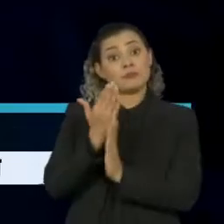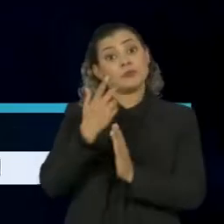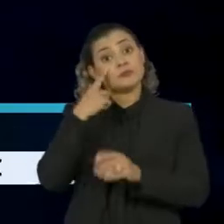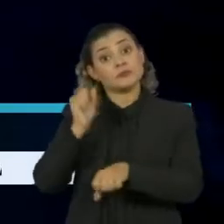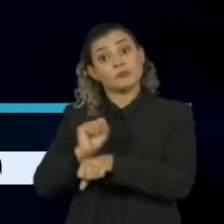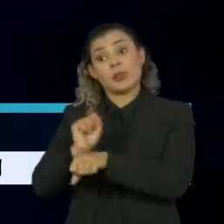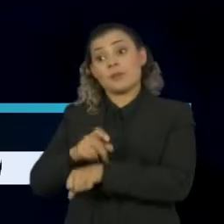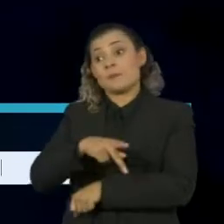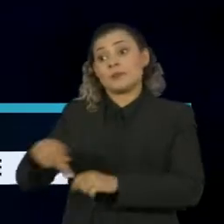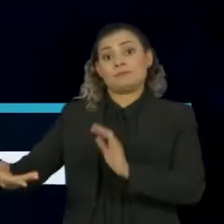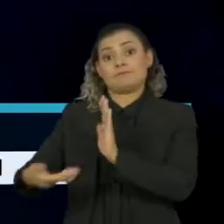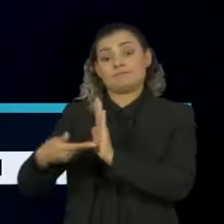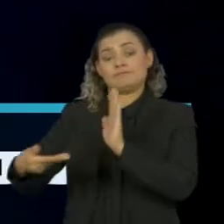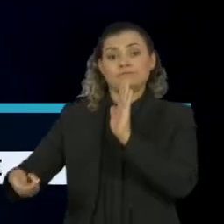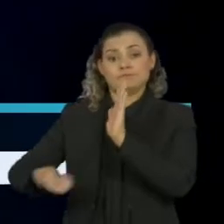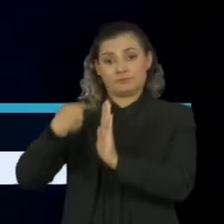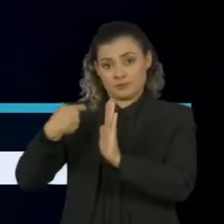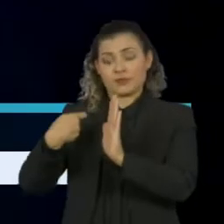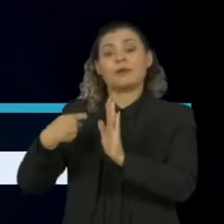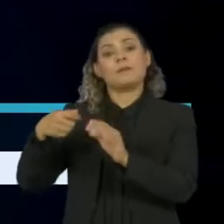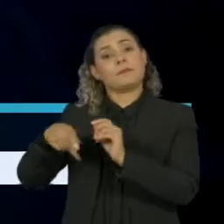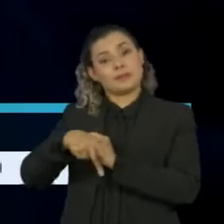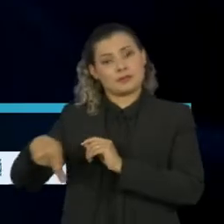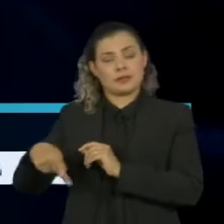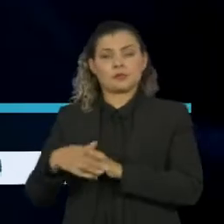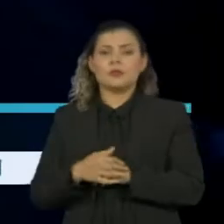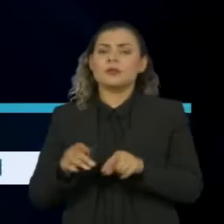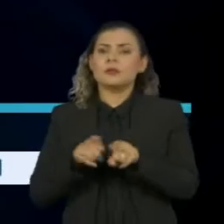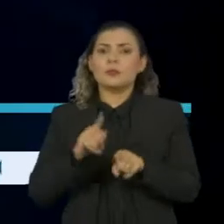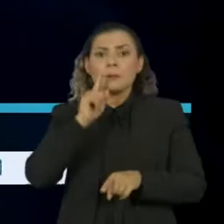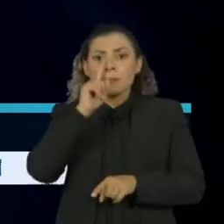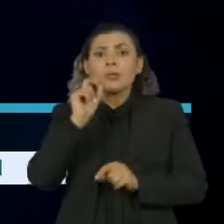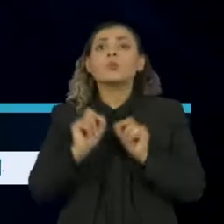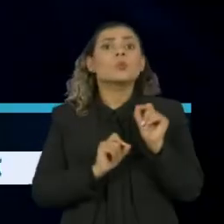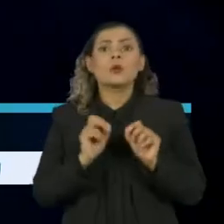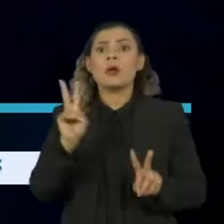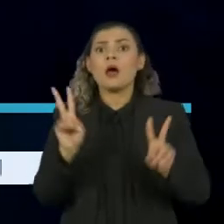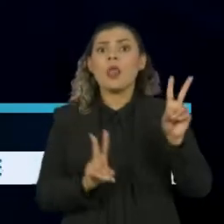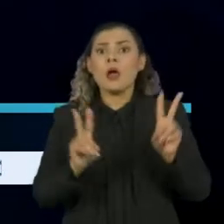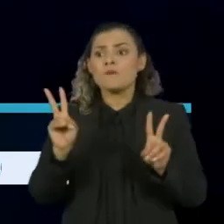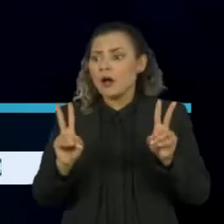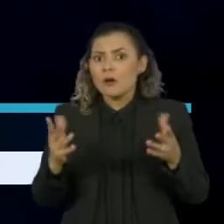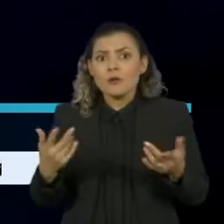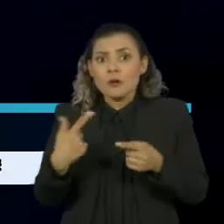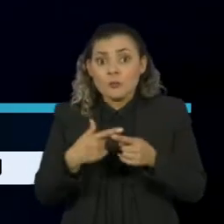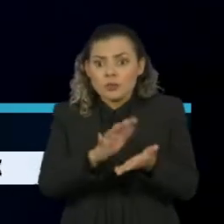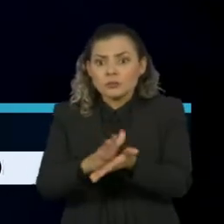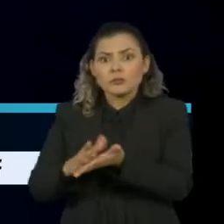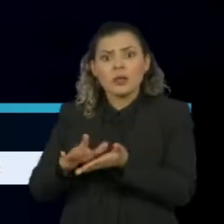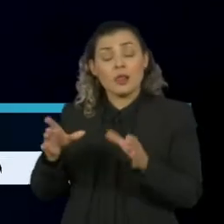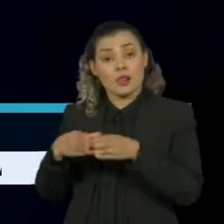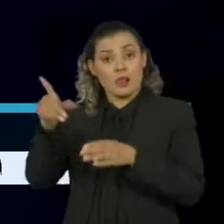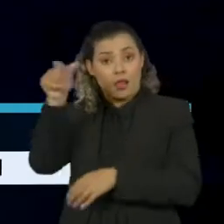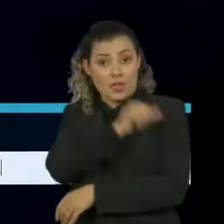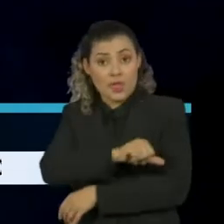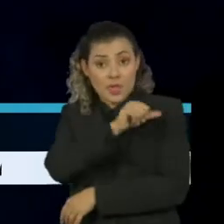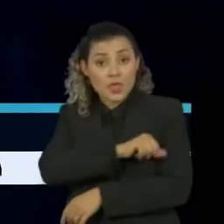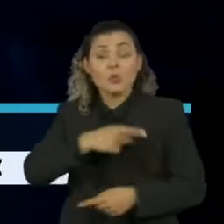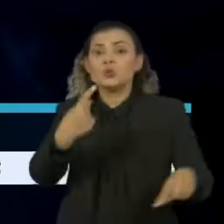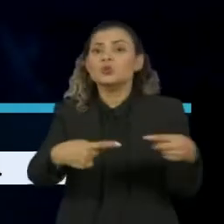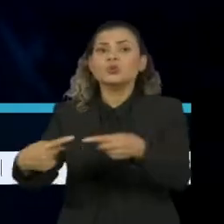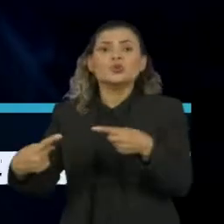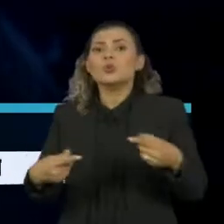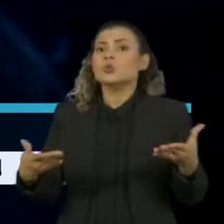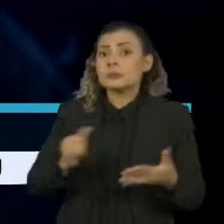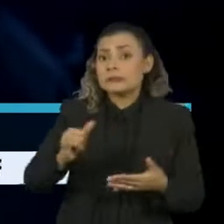O coronavírus já ameaça a principal festa popular brasileira, o Carnaval. As escolas de samba do Rio de Janeiro discutem agora à noite se